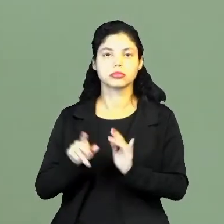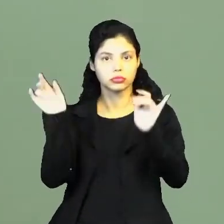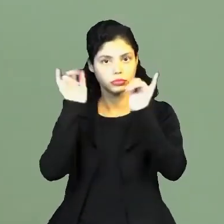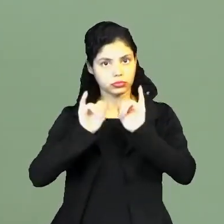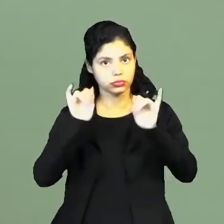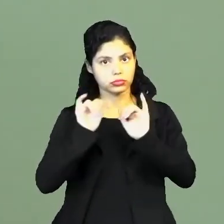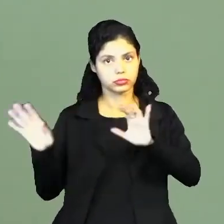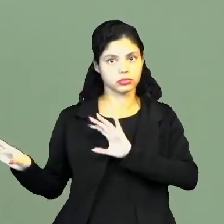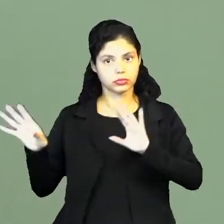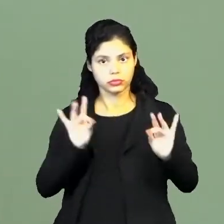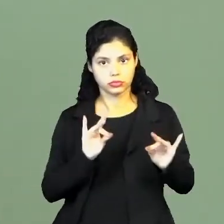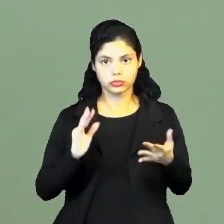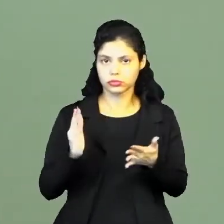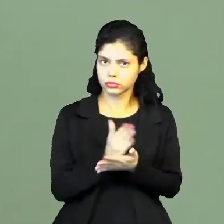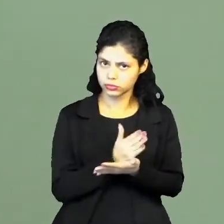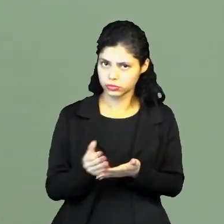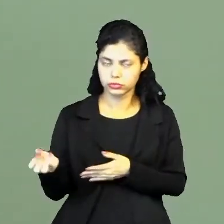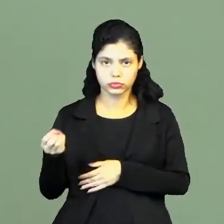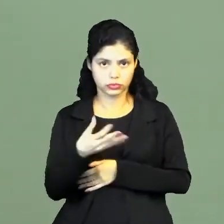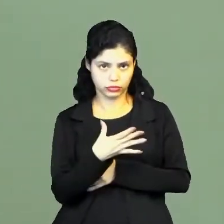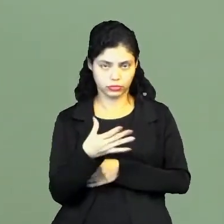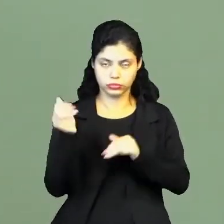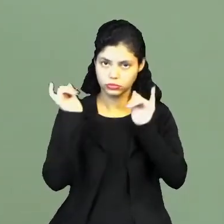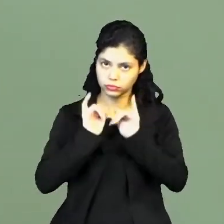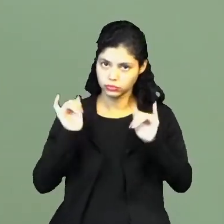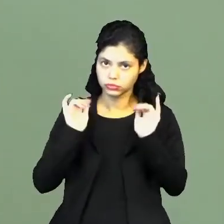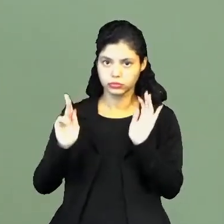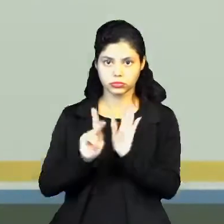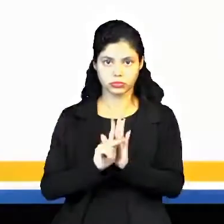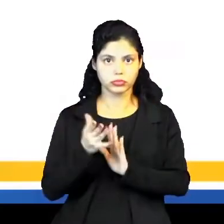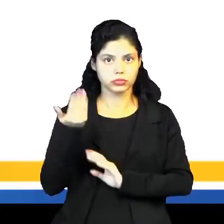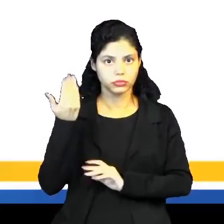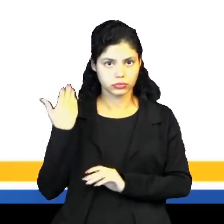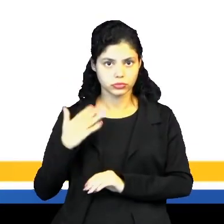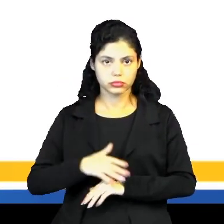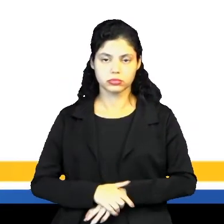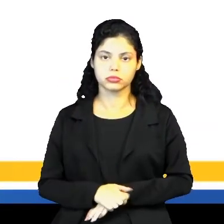deve trazer alguma nova informação daquele passado.